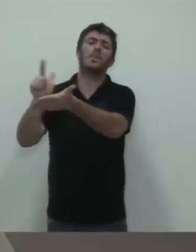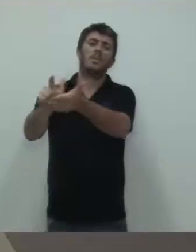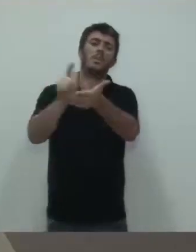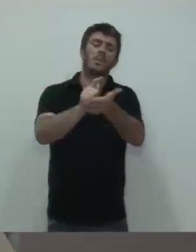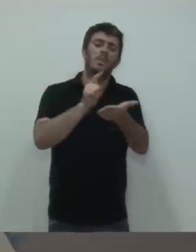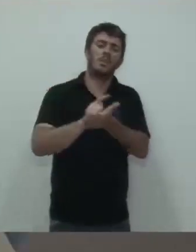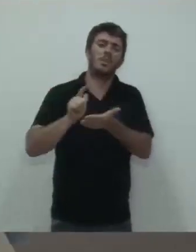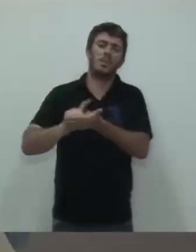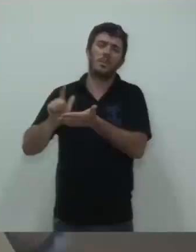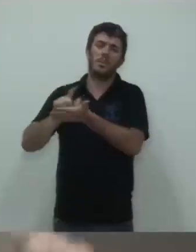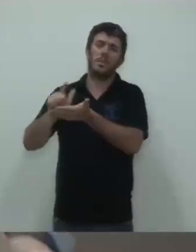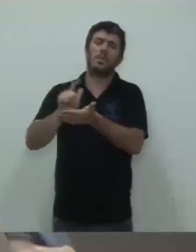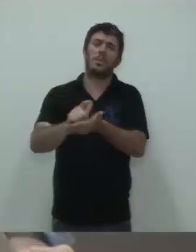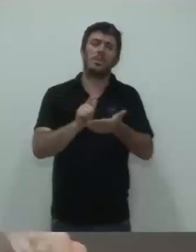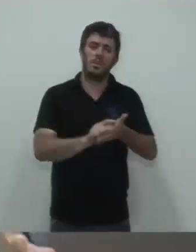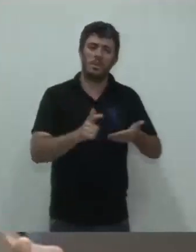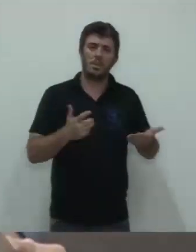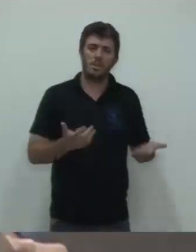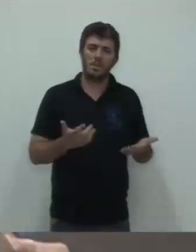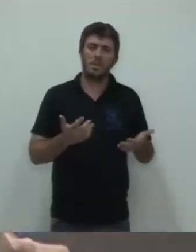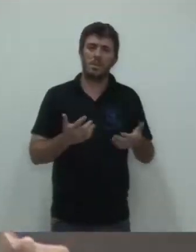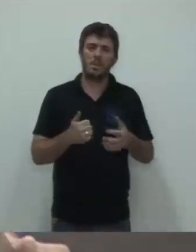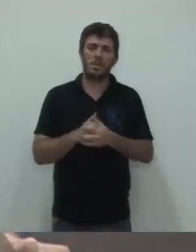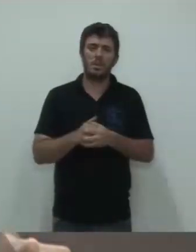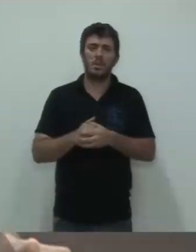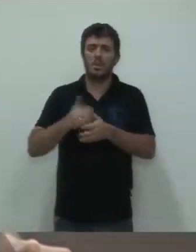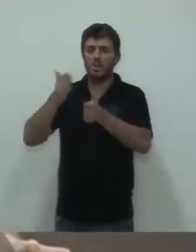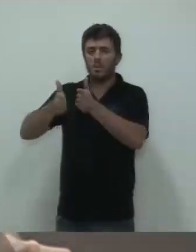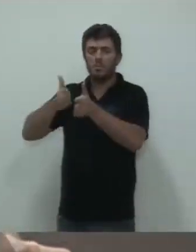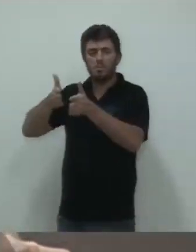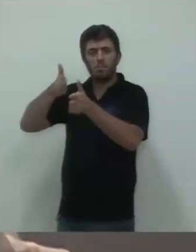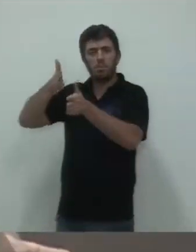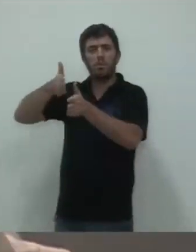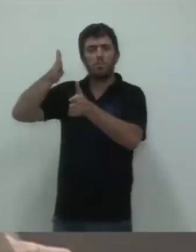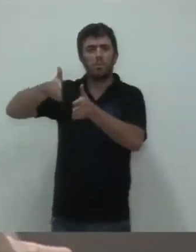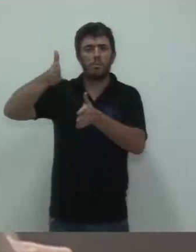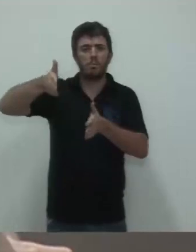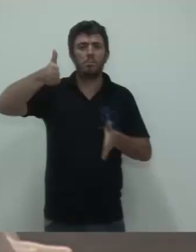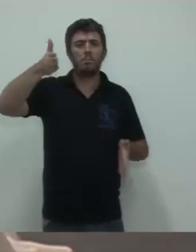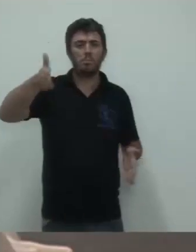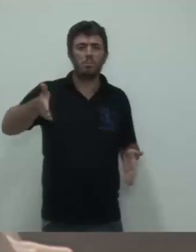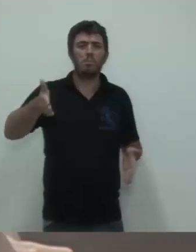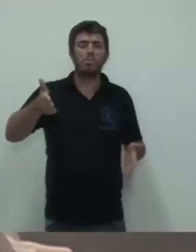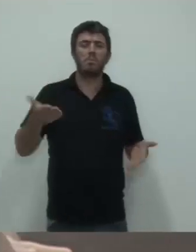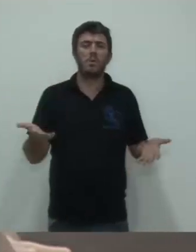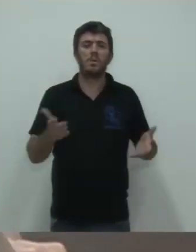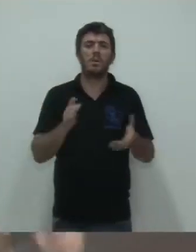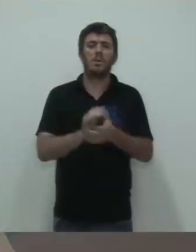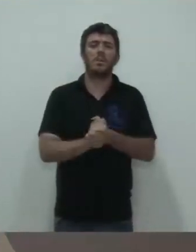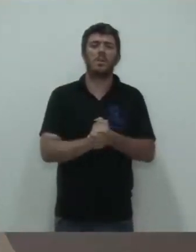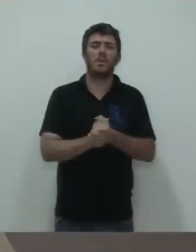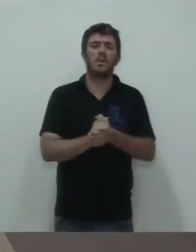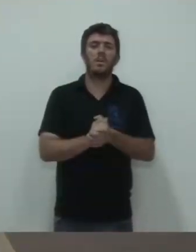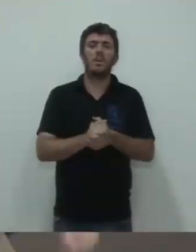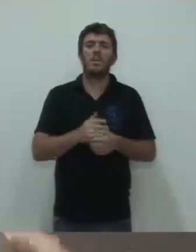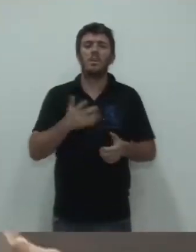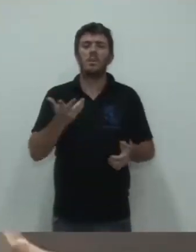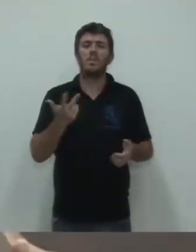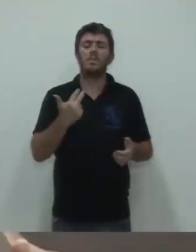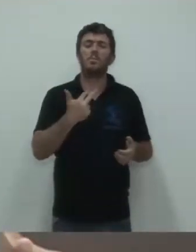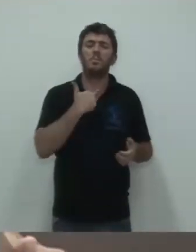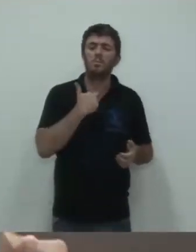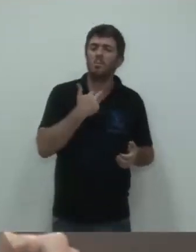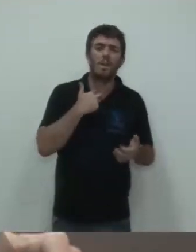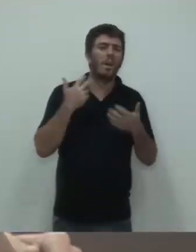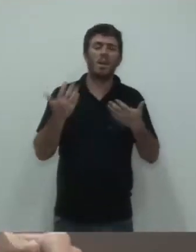Aqueles vagões que chegaram aí na cidade, acabaram não sendo utilizados como deveriam na época, foram vandalizados, atearam